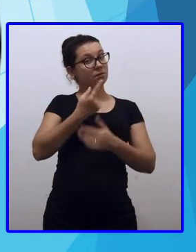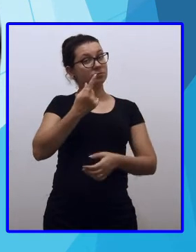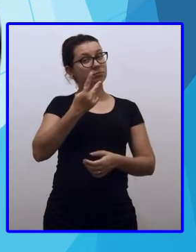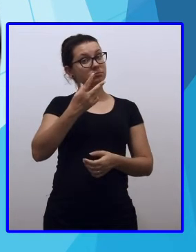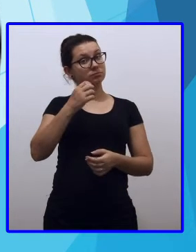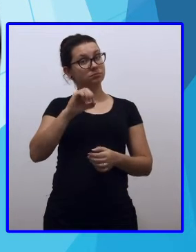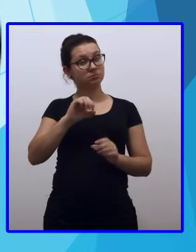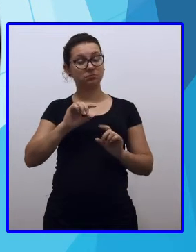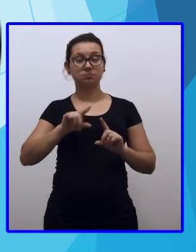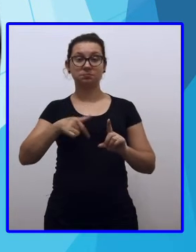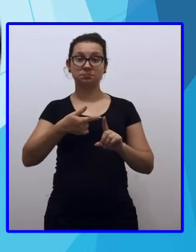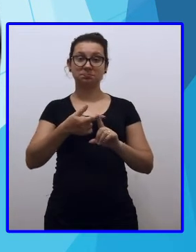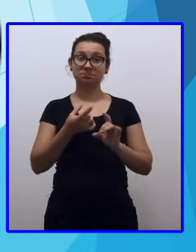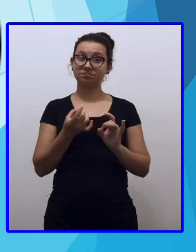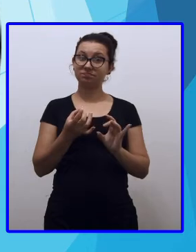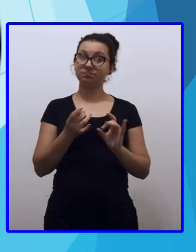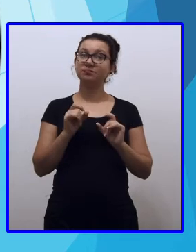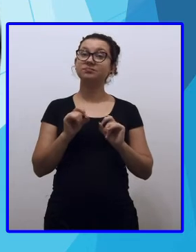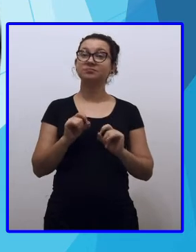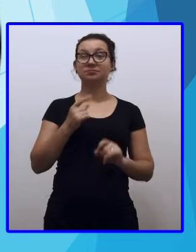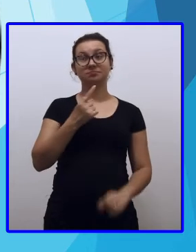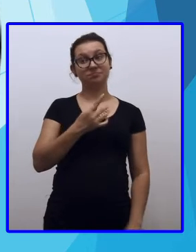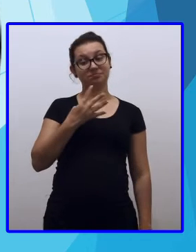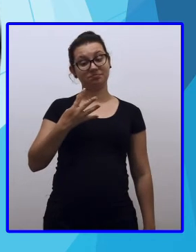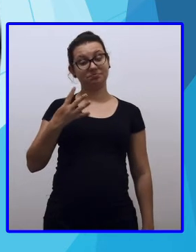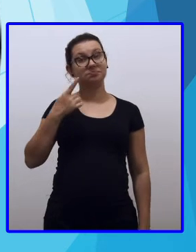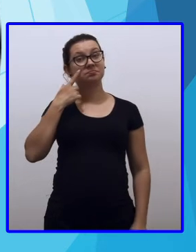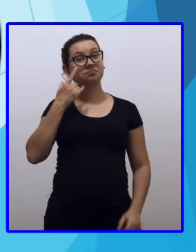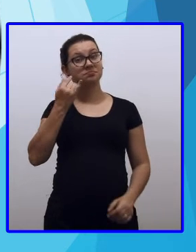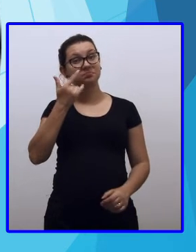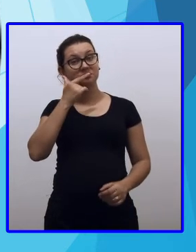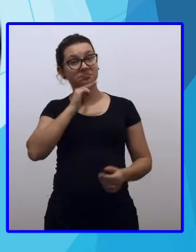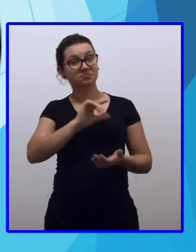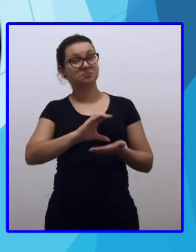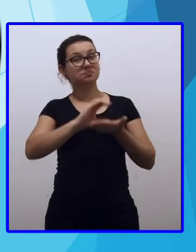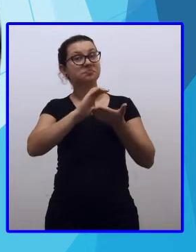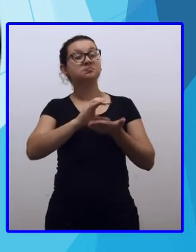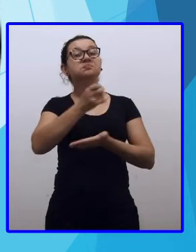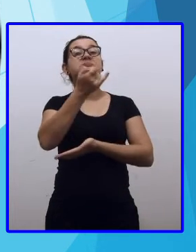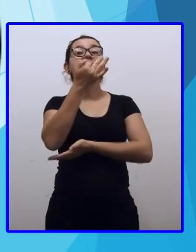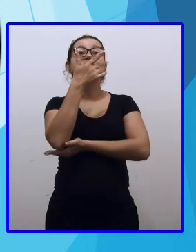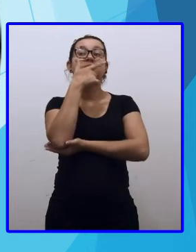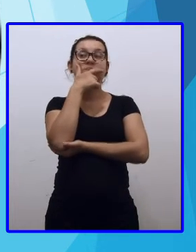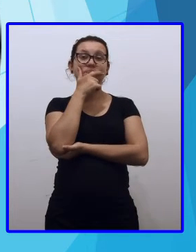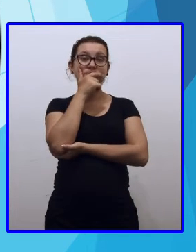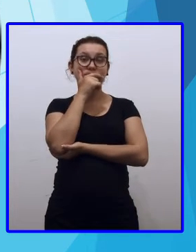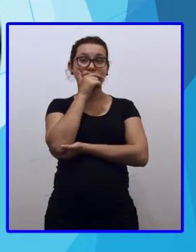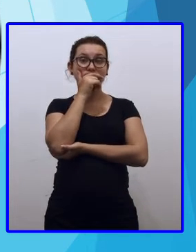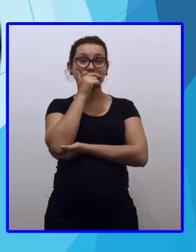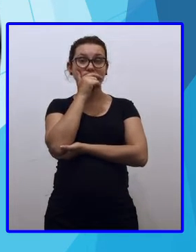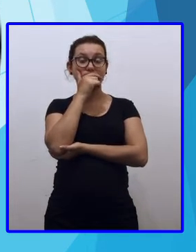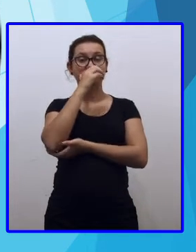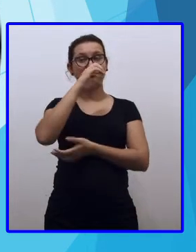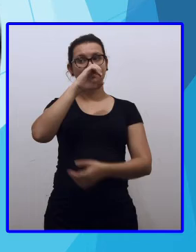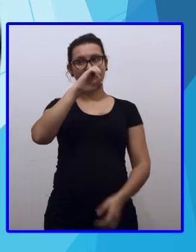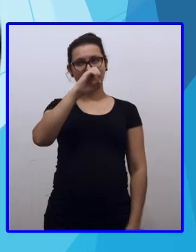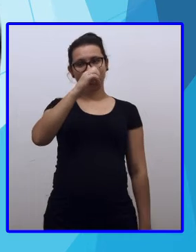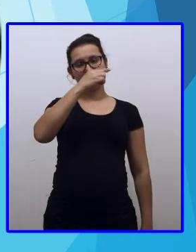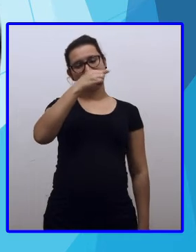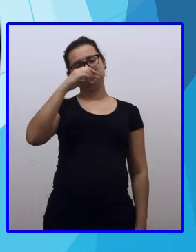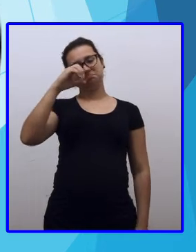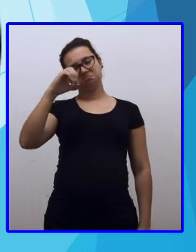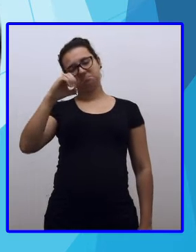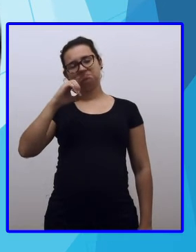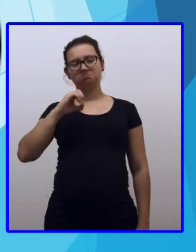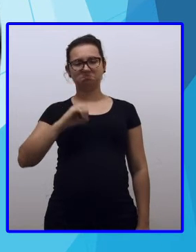e quarenta e quatro. Vamos ver que ele ganhou dinheiro. Mas quanto que ele ganhou? Zero menos zero, zero.